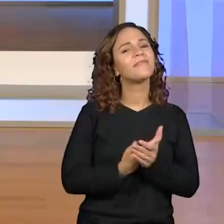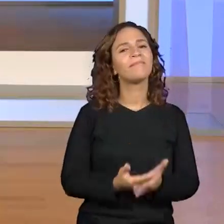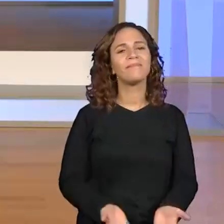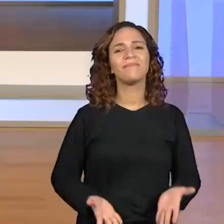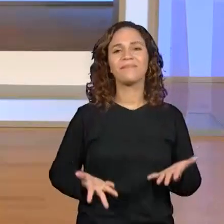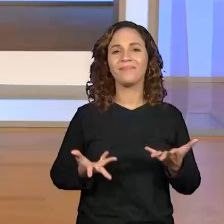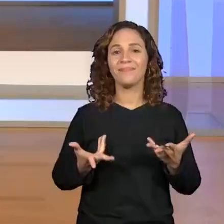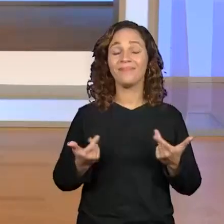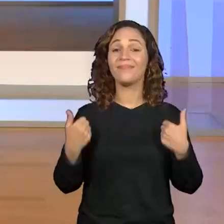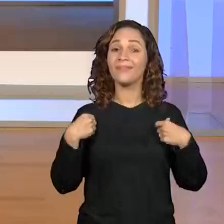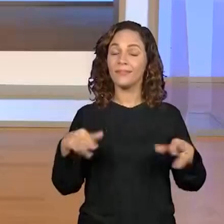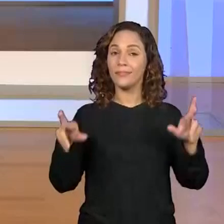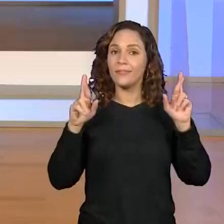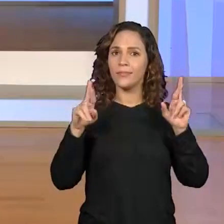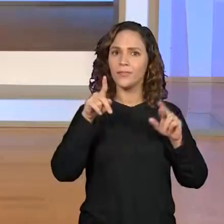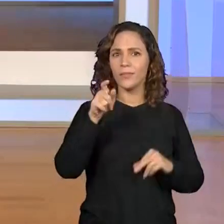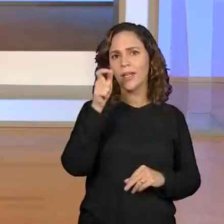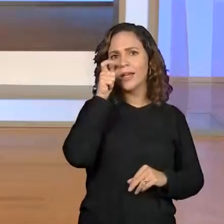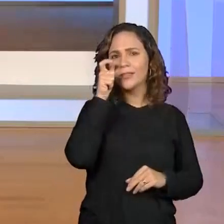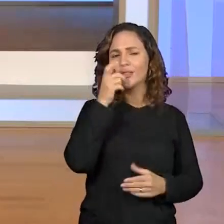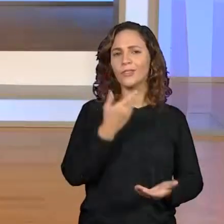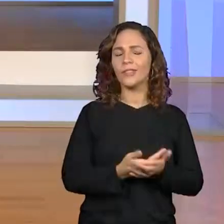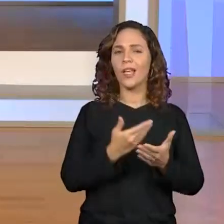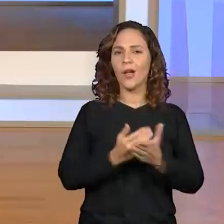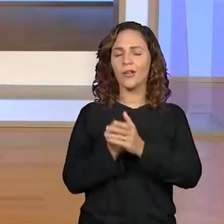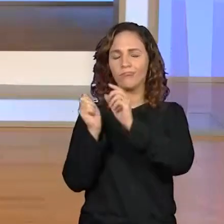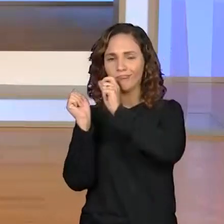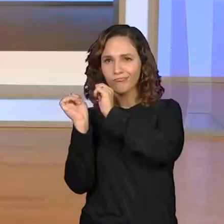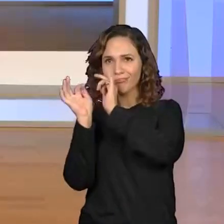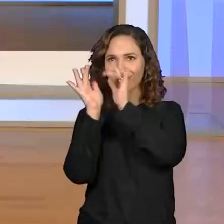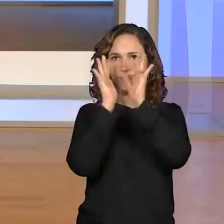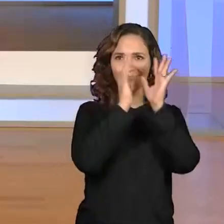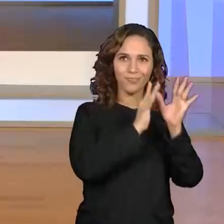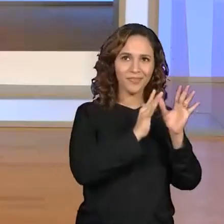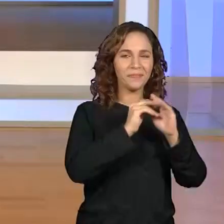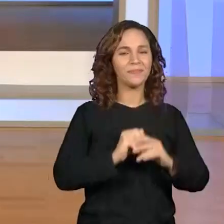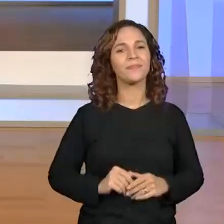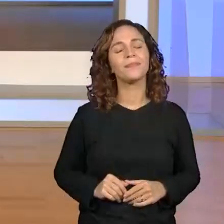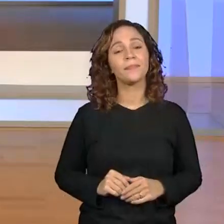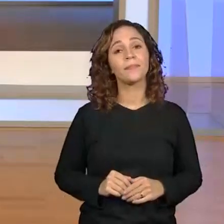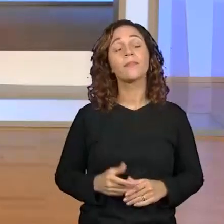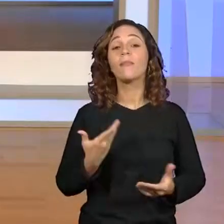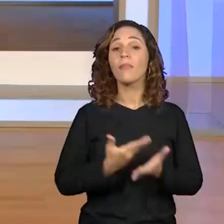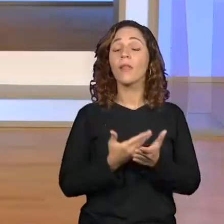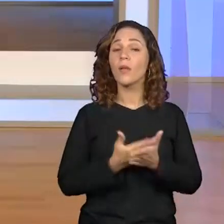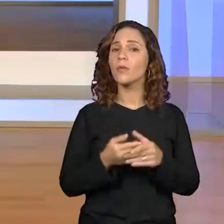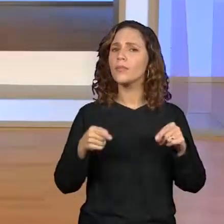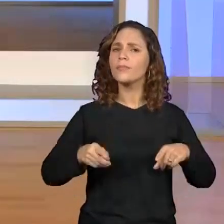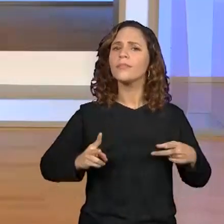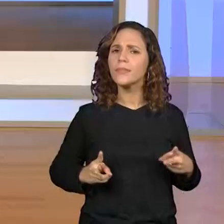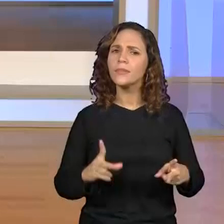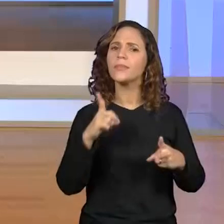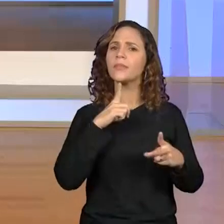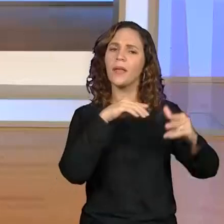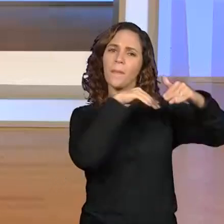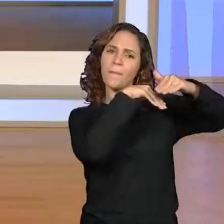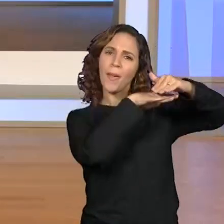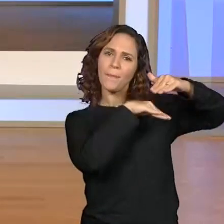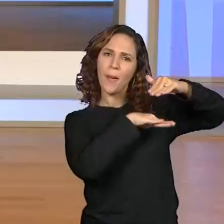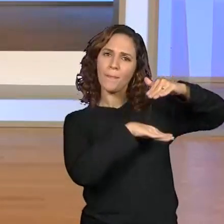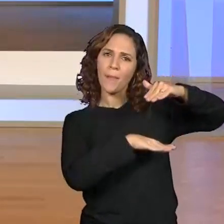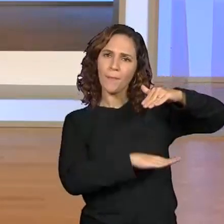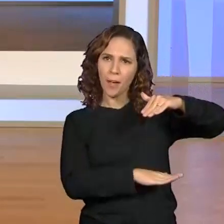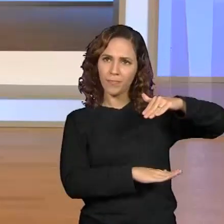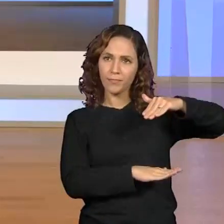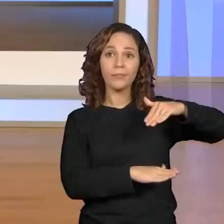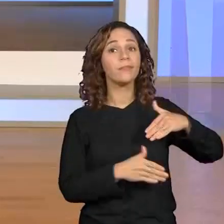espero que você assista a aula aqui do começo ao fim. E as aulas aí estarão sempre aqui no nosso repositório, então não